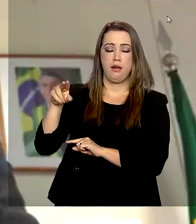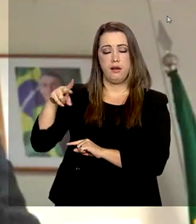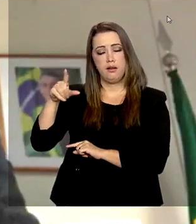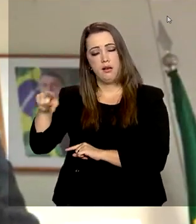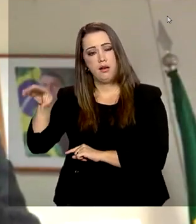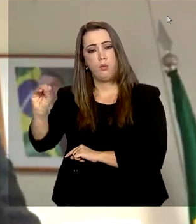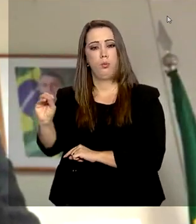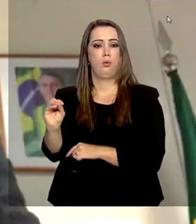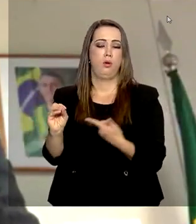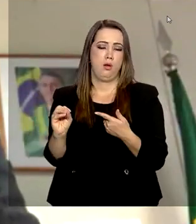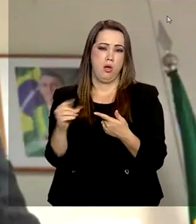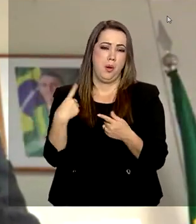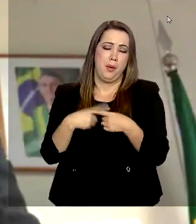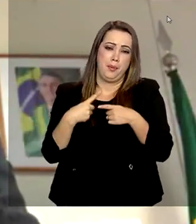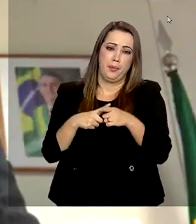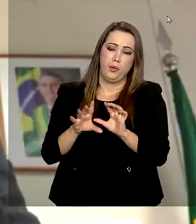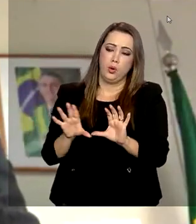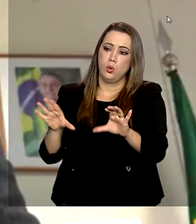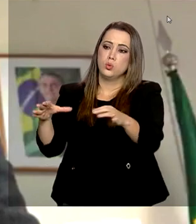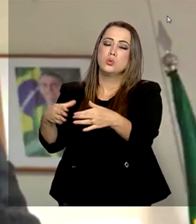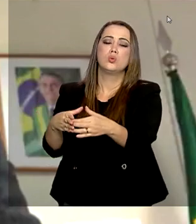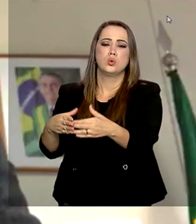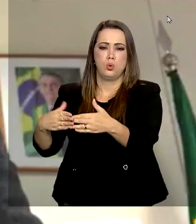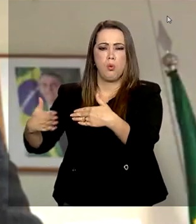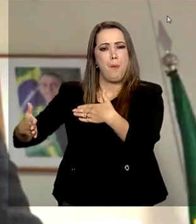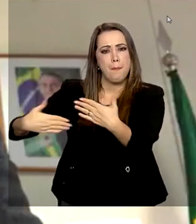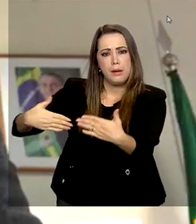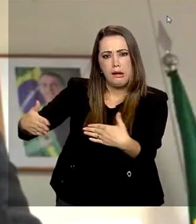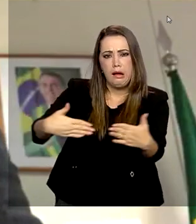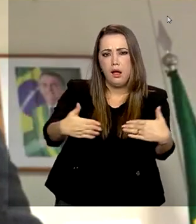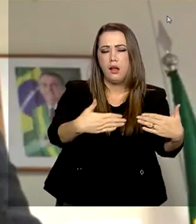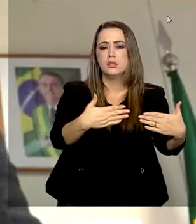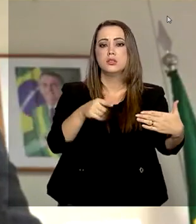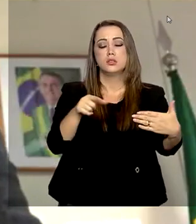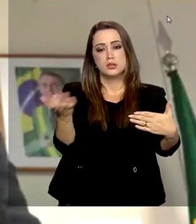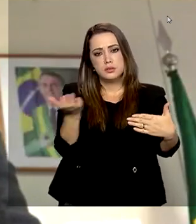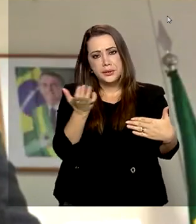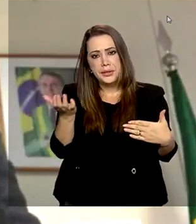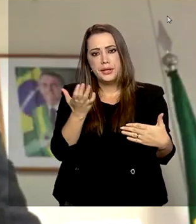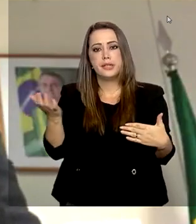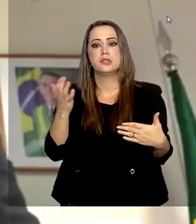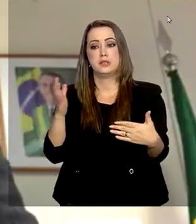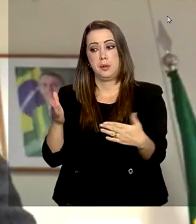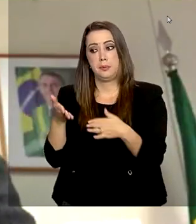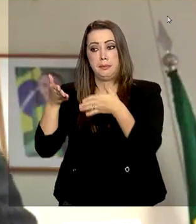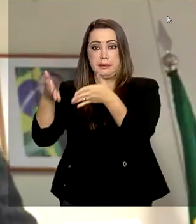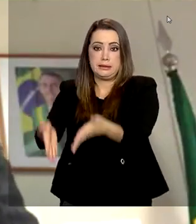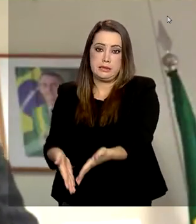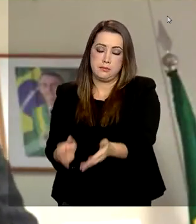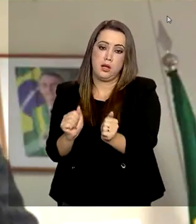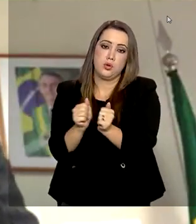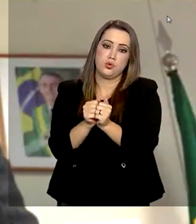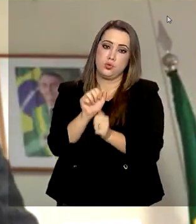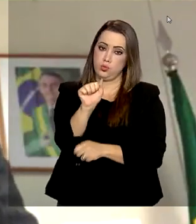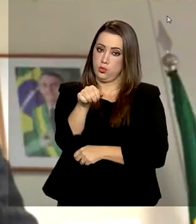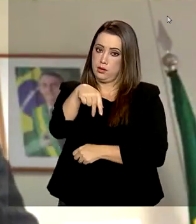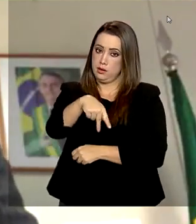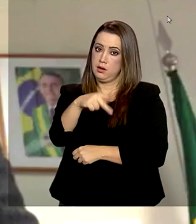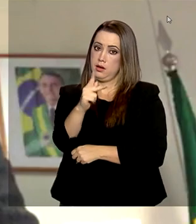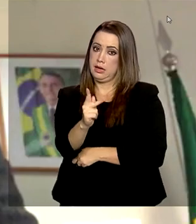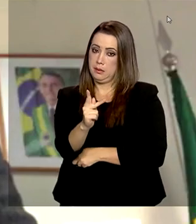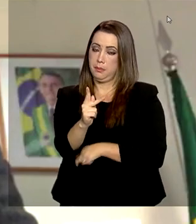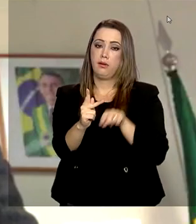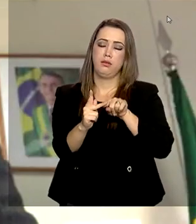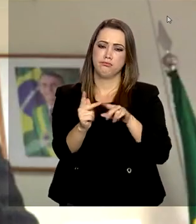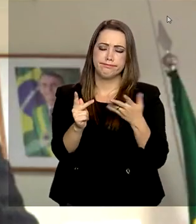setor manifestaram interesse junto à Agência Nacional do Petróleo para que ele fosse